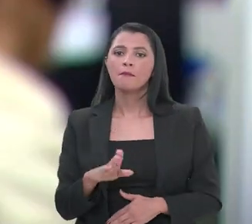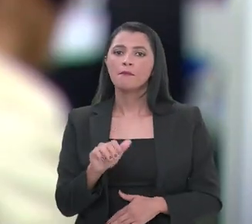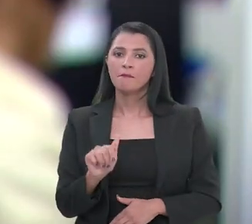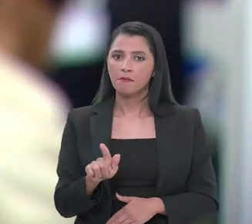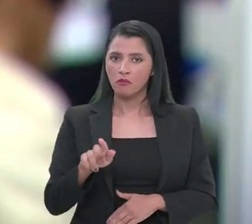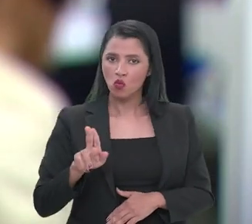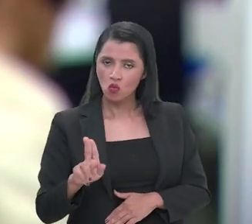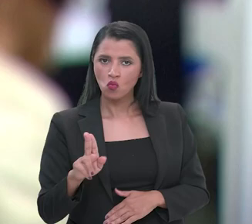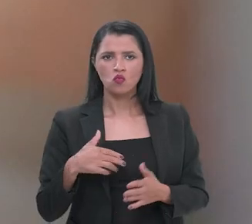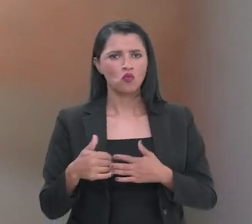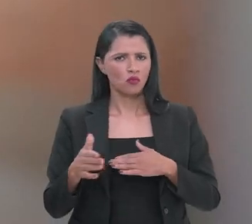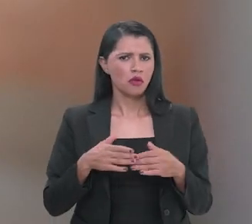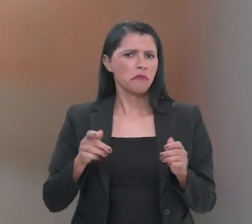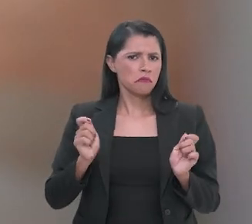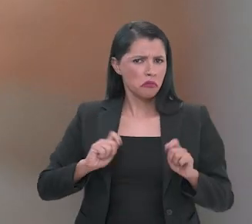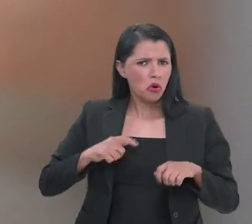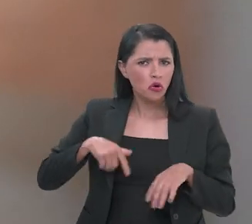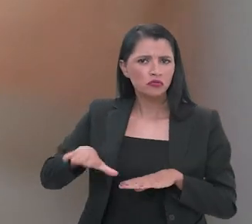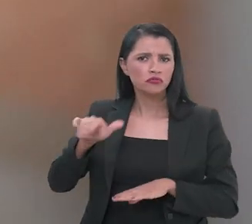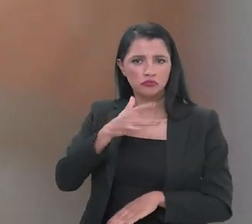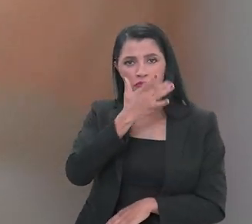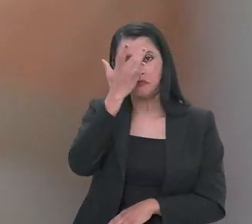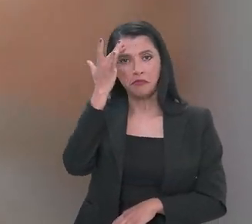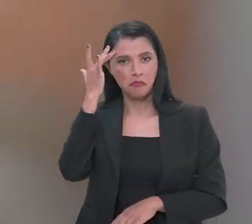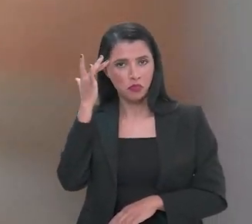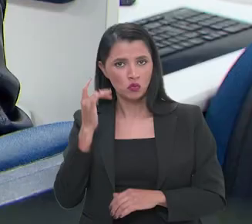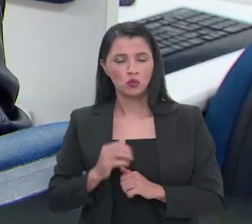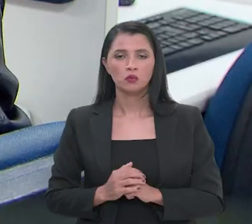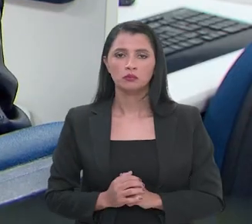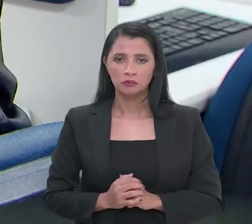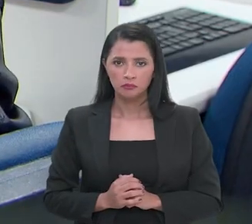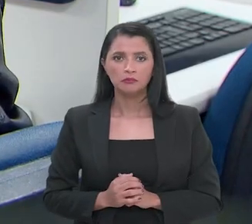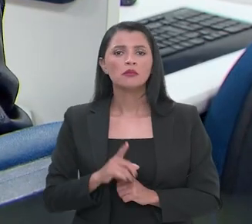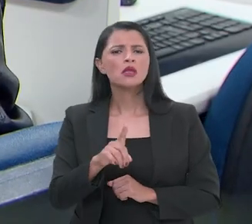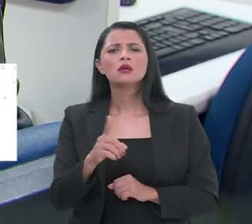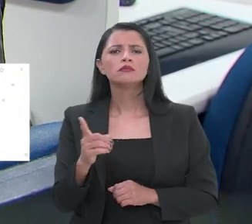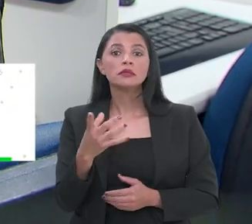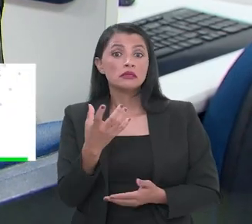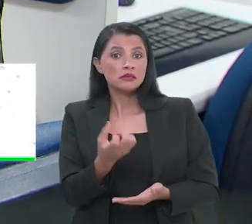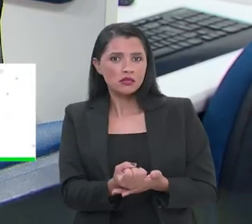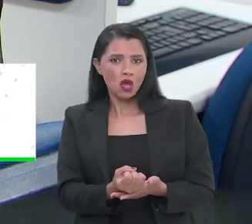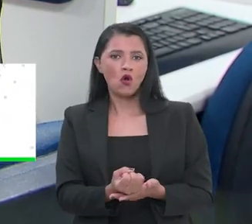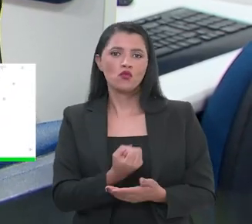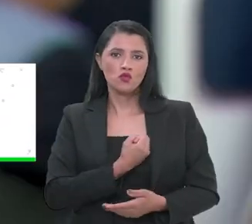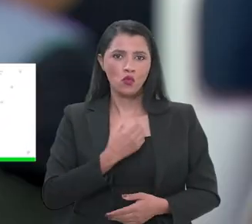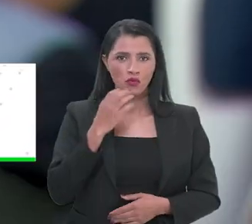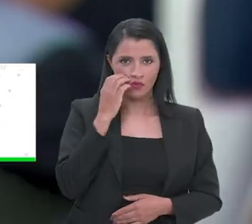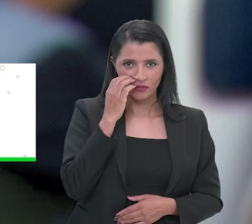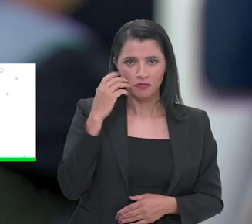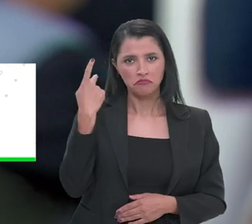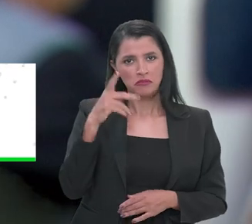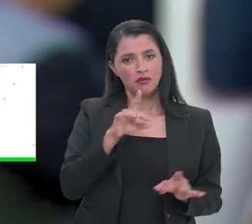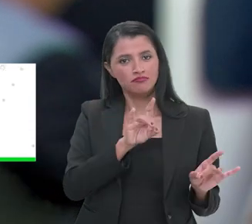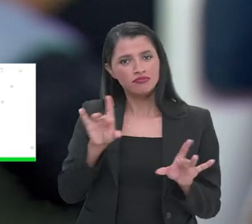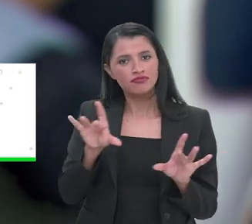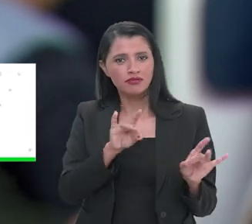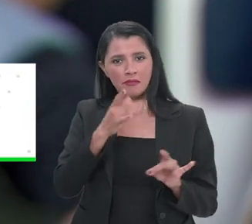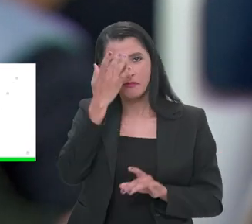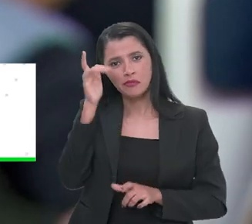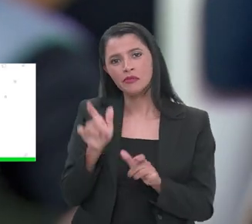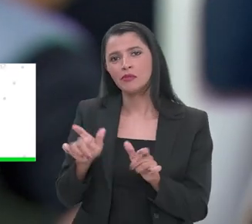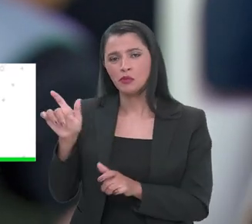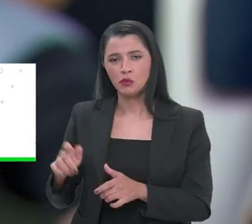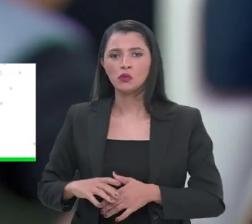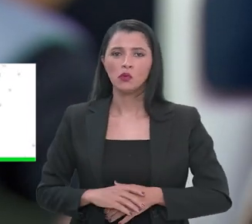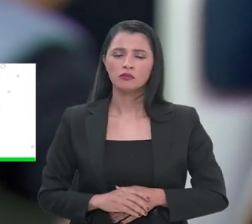mas a qualquer momento uma atendente da central pode ser acionada. Adicione o número nos seus contatos e compartilhe com a sua